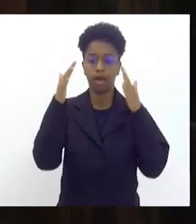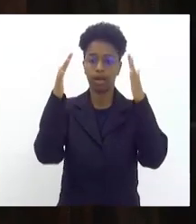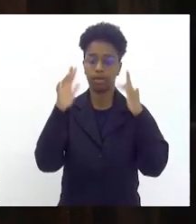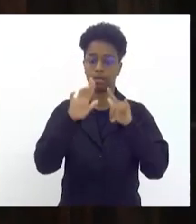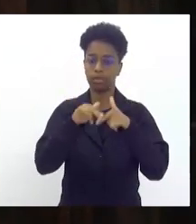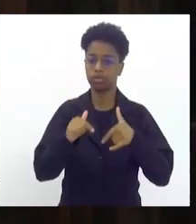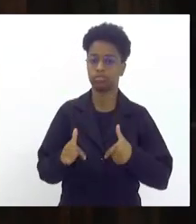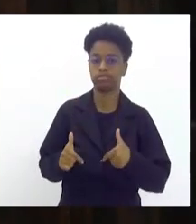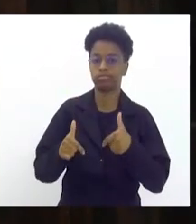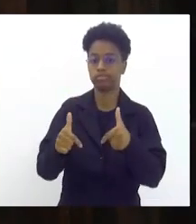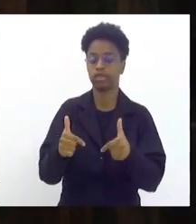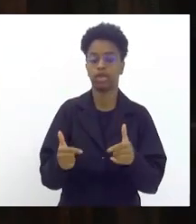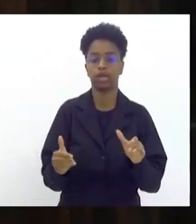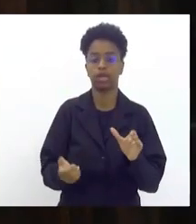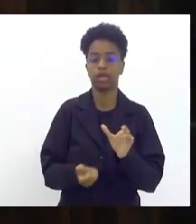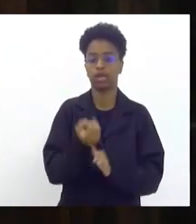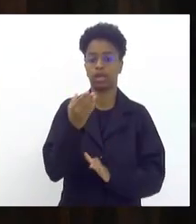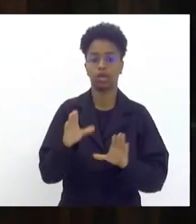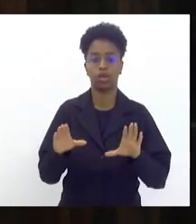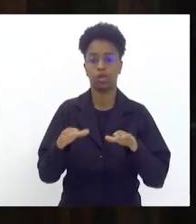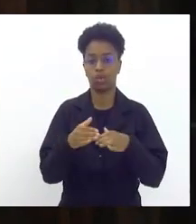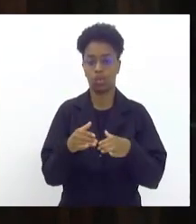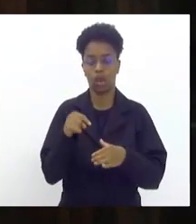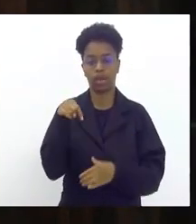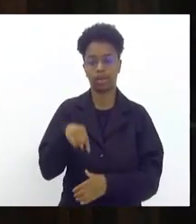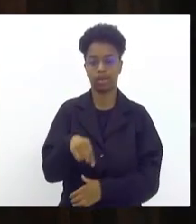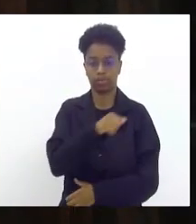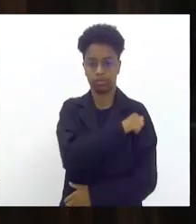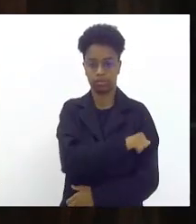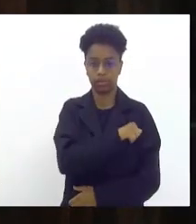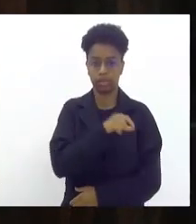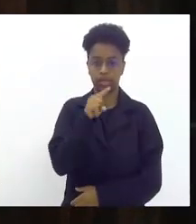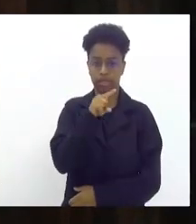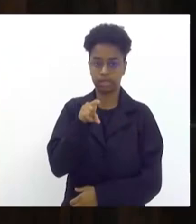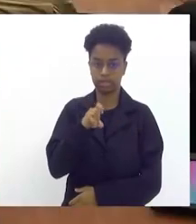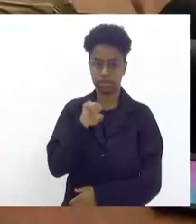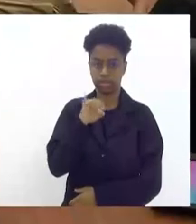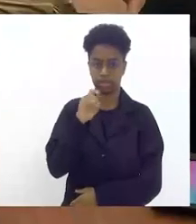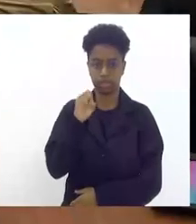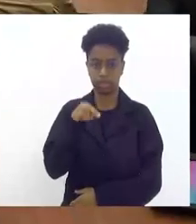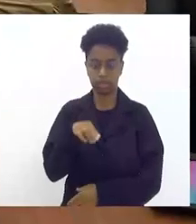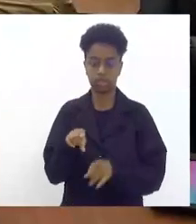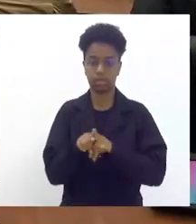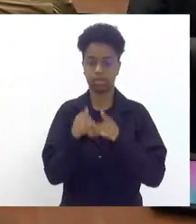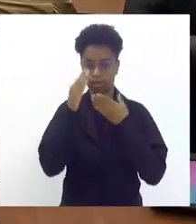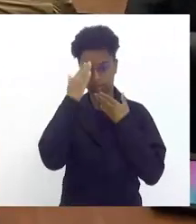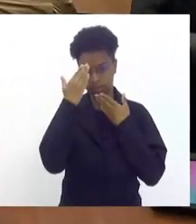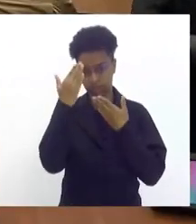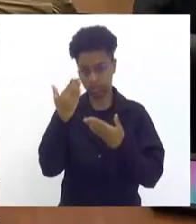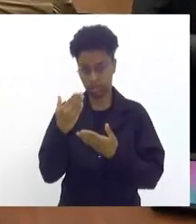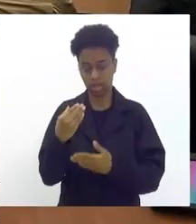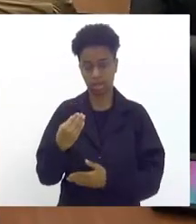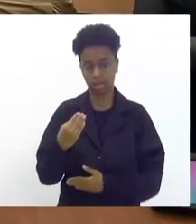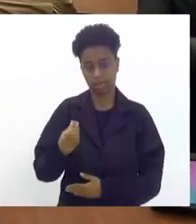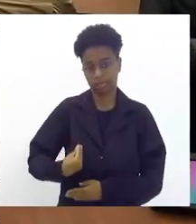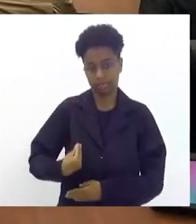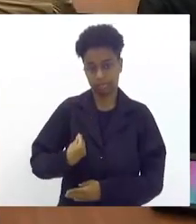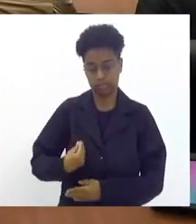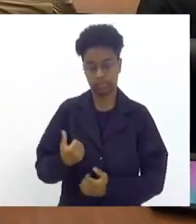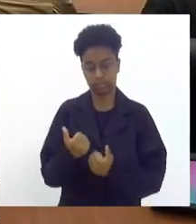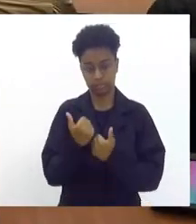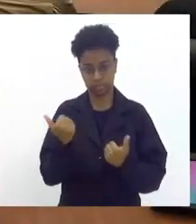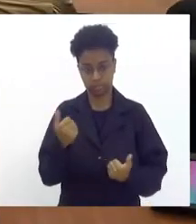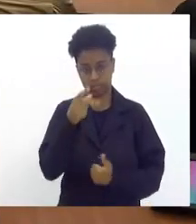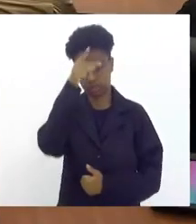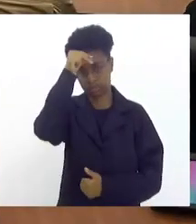iniciativa de criação da frente no Rio de Janeiro deputado Azeidan quero agradecer aqui também a presença do vice-prefeito também